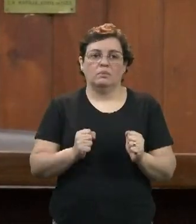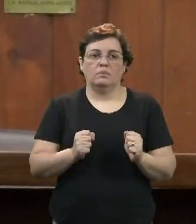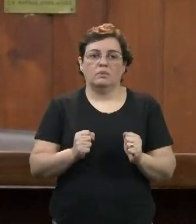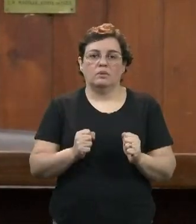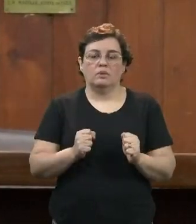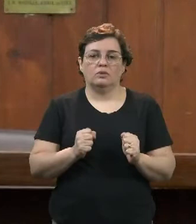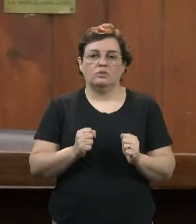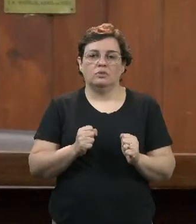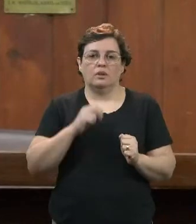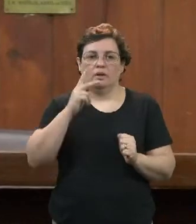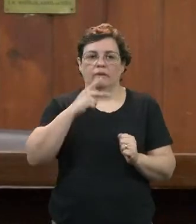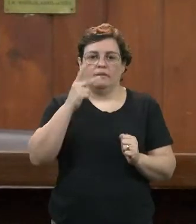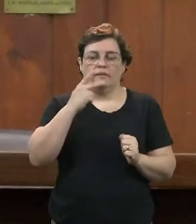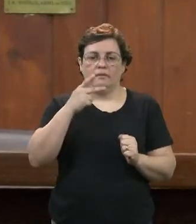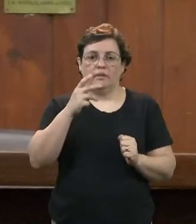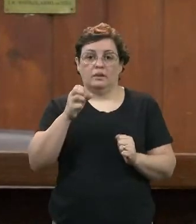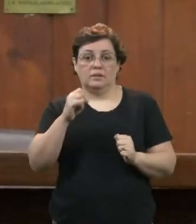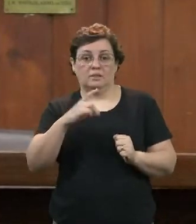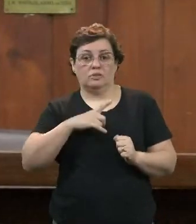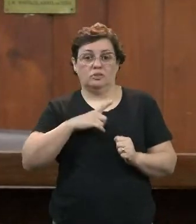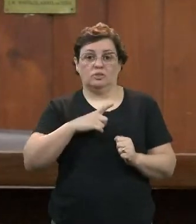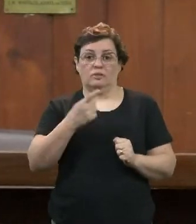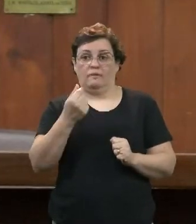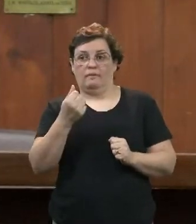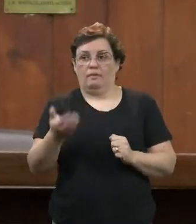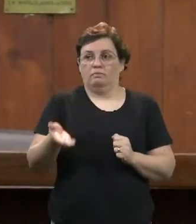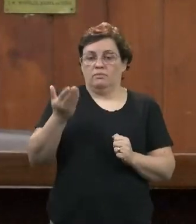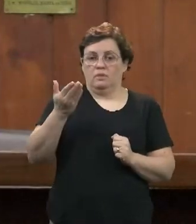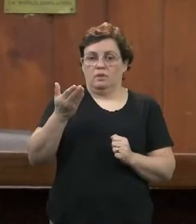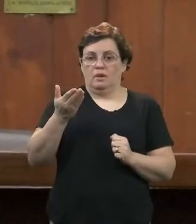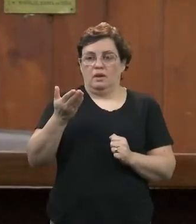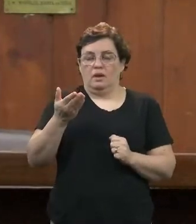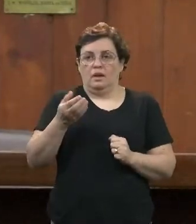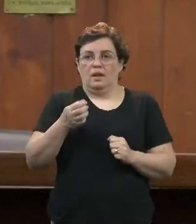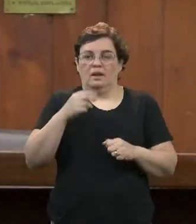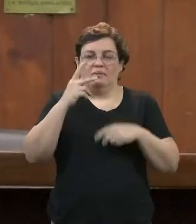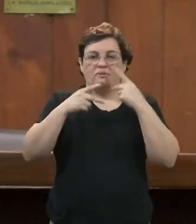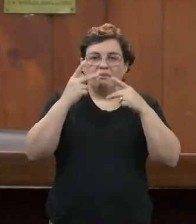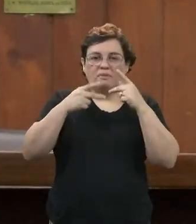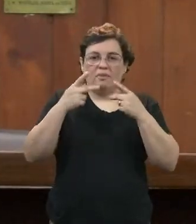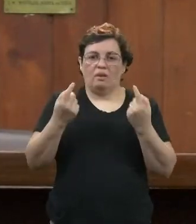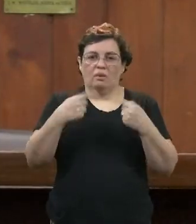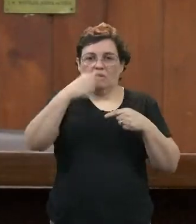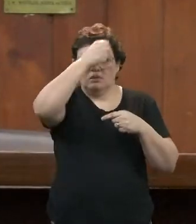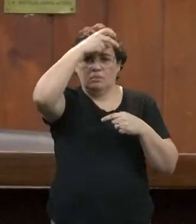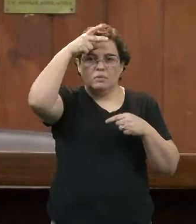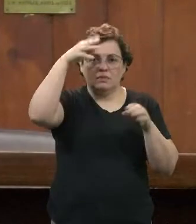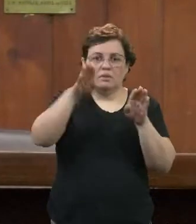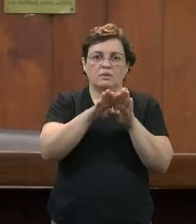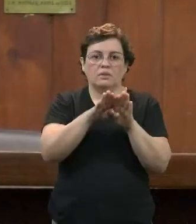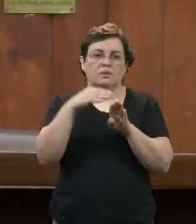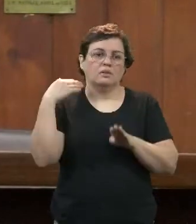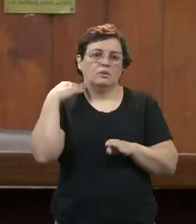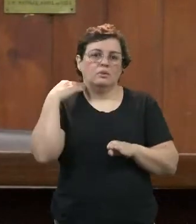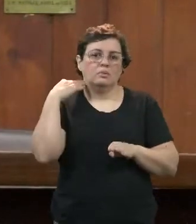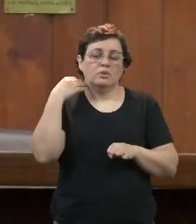desse custo que houvesse perante a Prefeitura ou até os bancos e de uma forma até